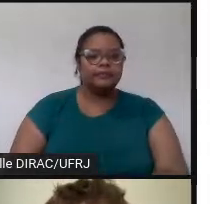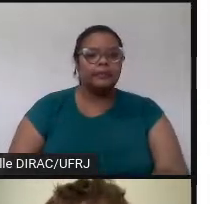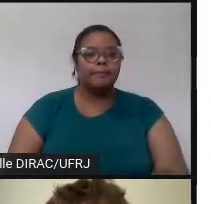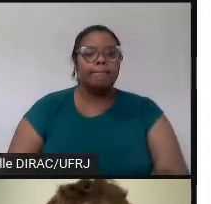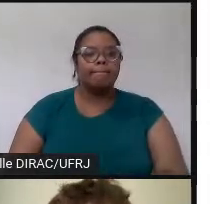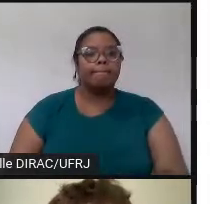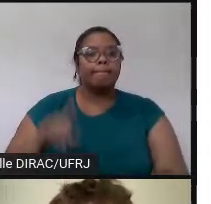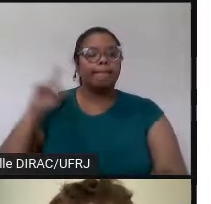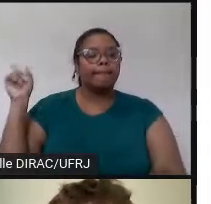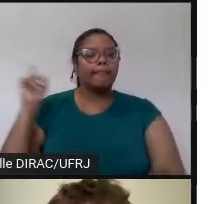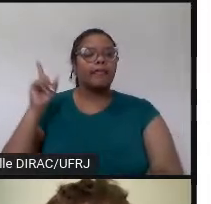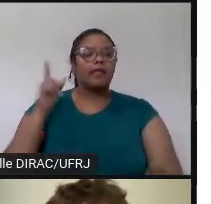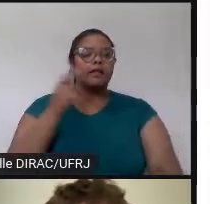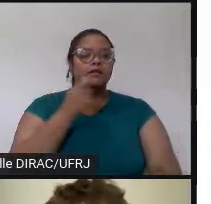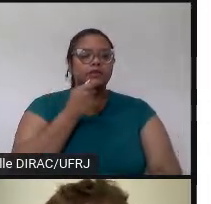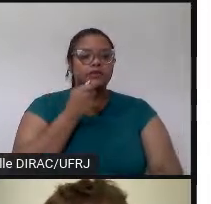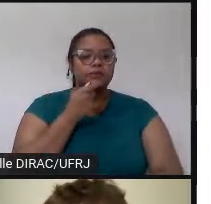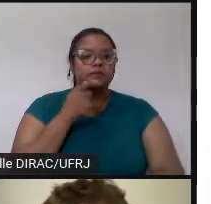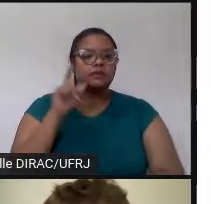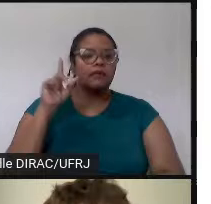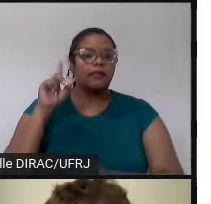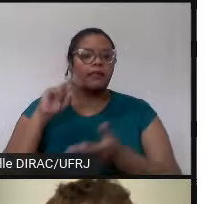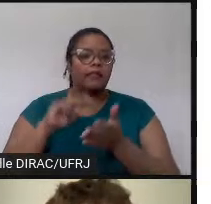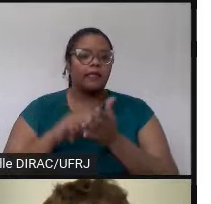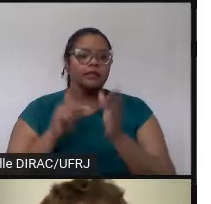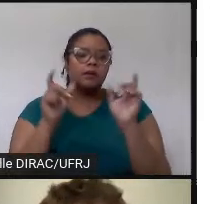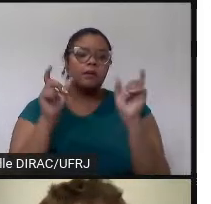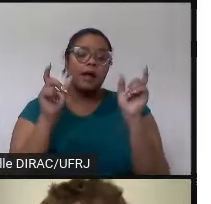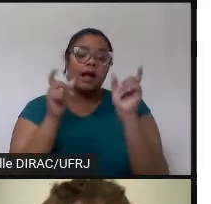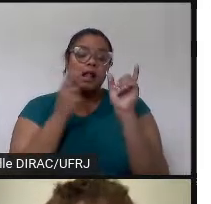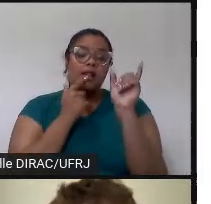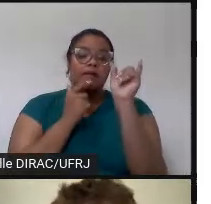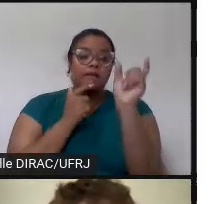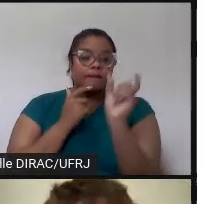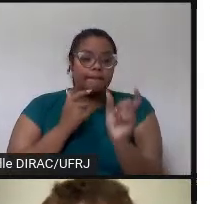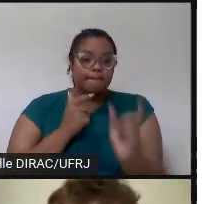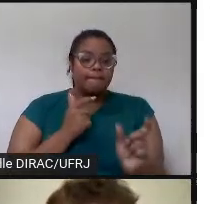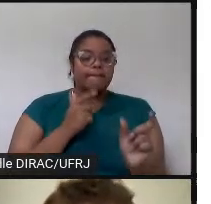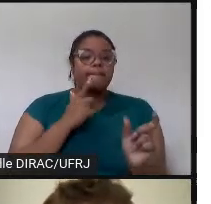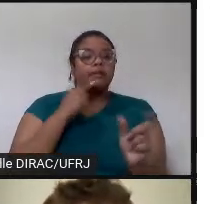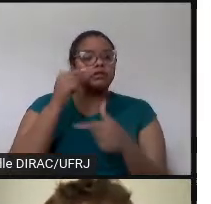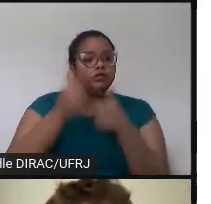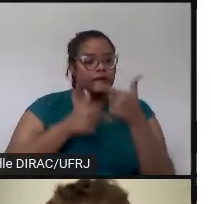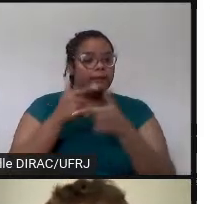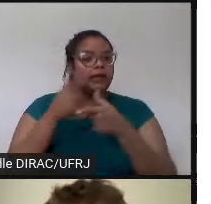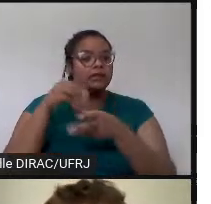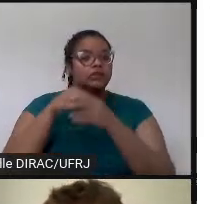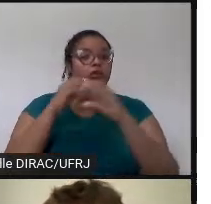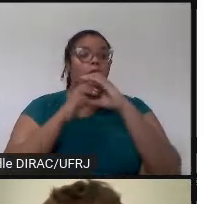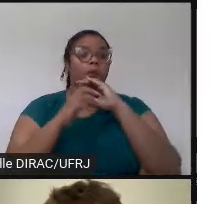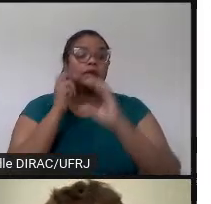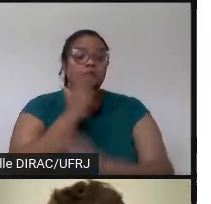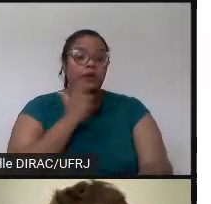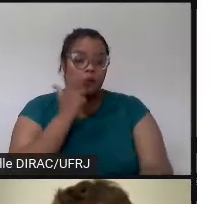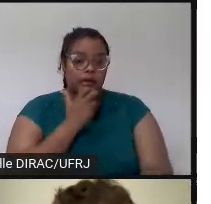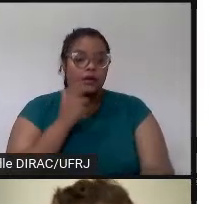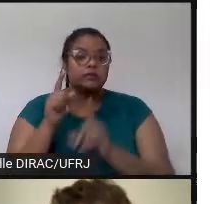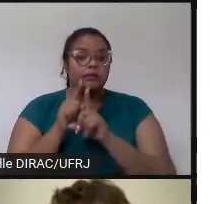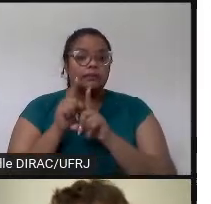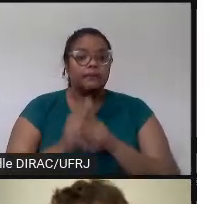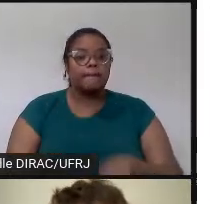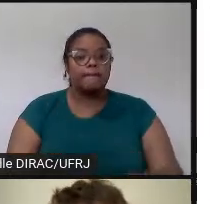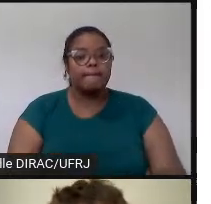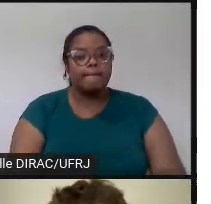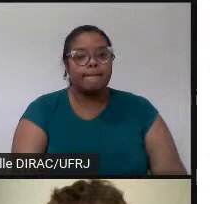Isso, essa expressão, digamos assim, é chamada de chunk of language. Então, a gente trabalha isso no curso de comunicações orais. Tem outros, chunks of language.